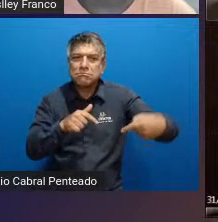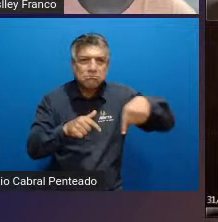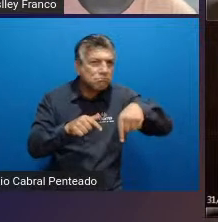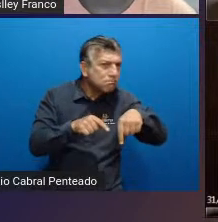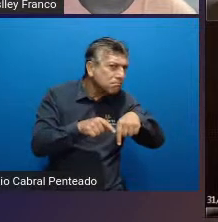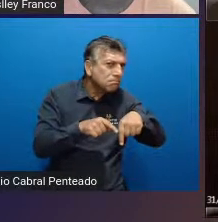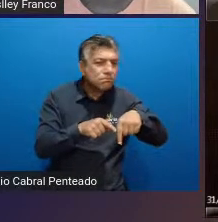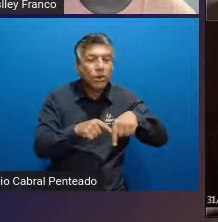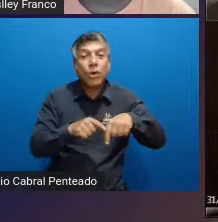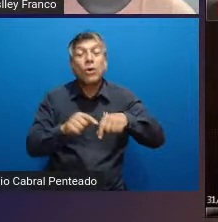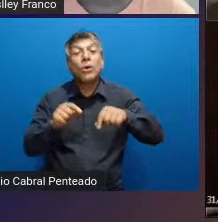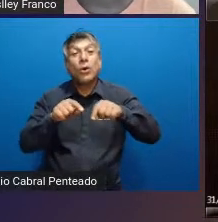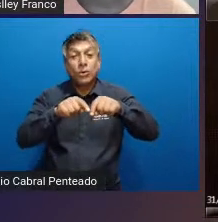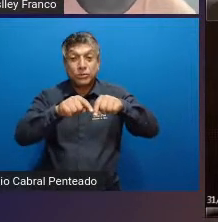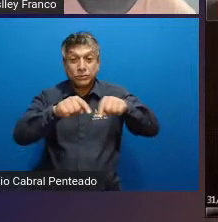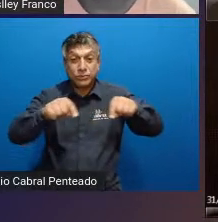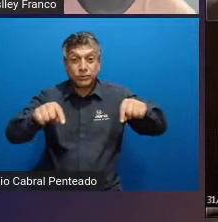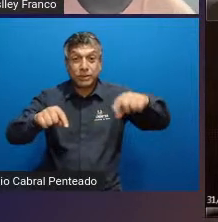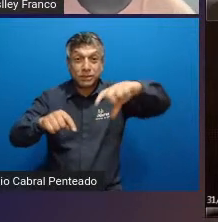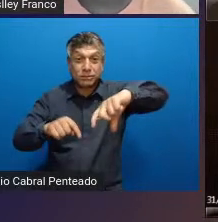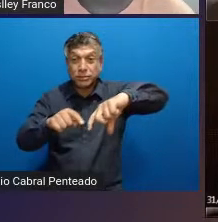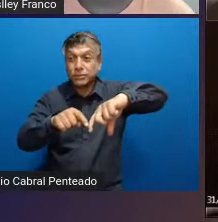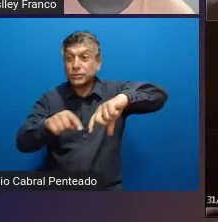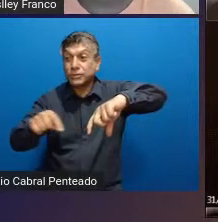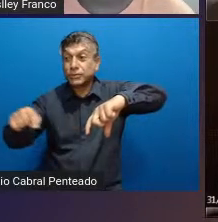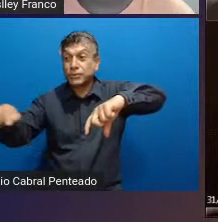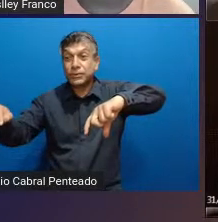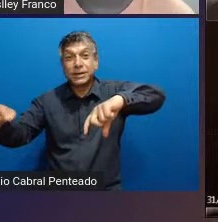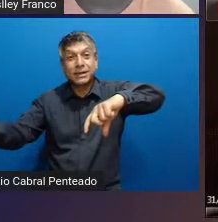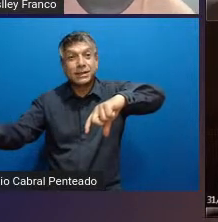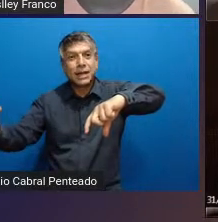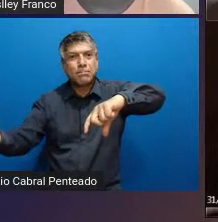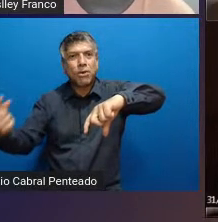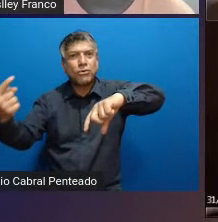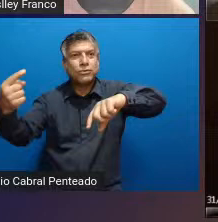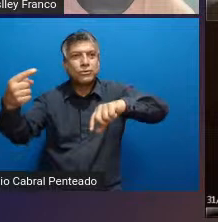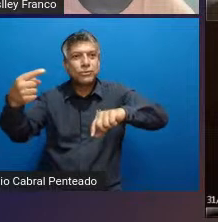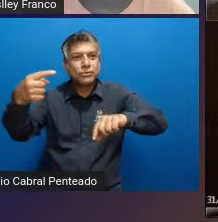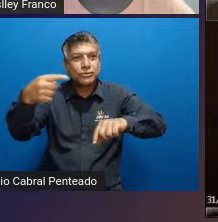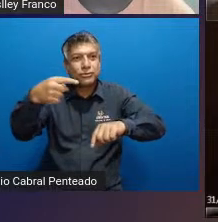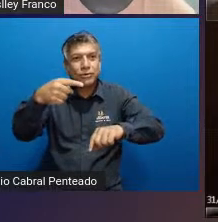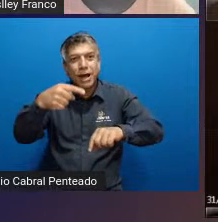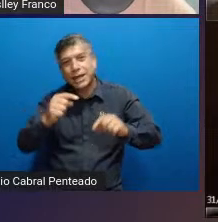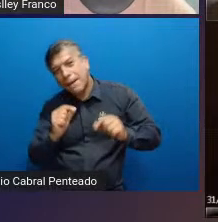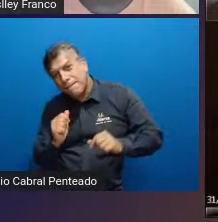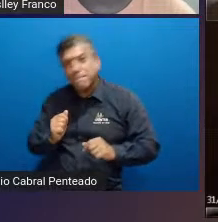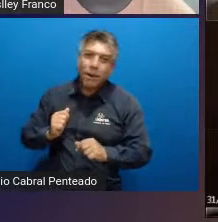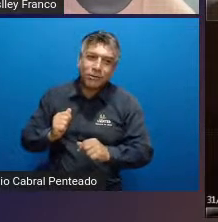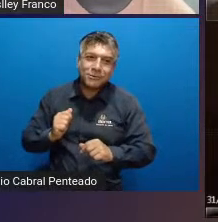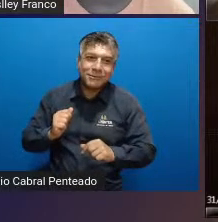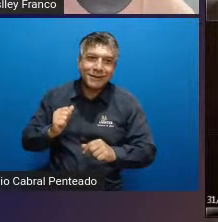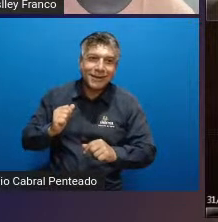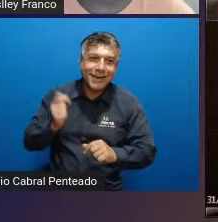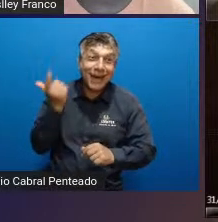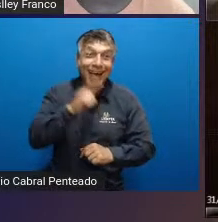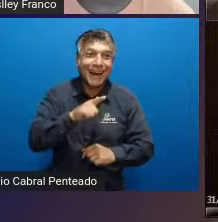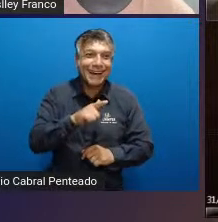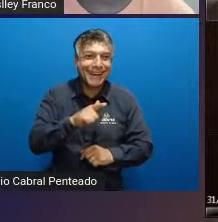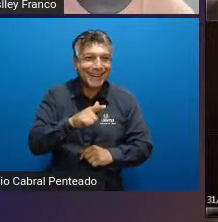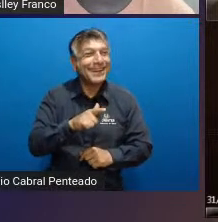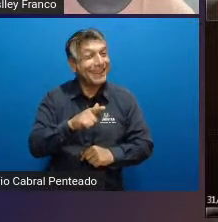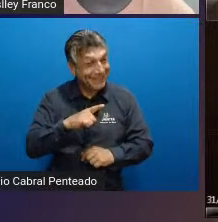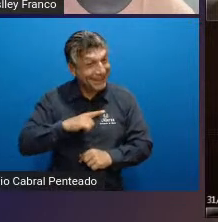escanteios acabam fazendo gols de cabeça acabam fazendo gol ali dentro da área também fazendo